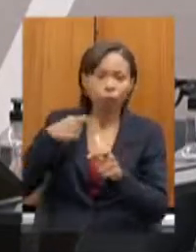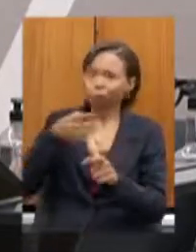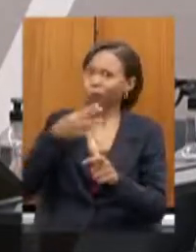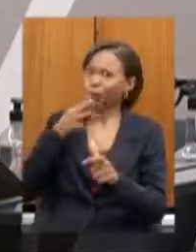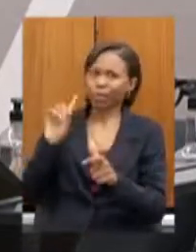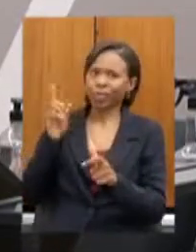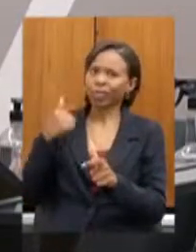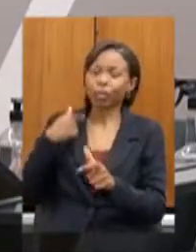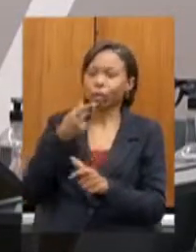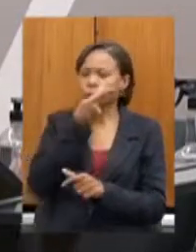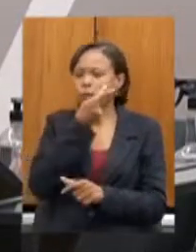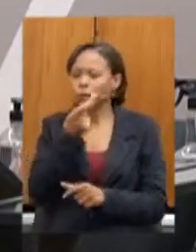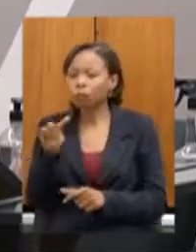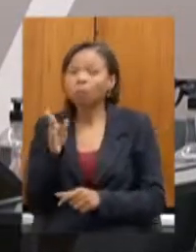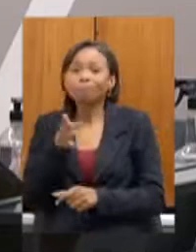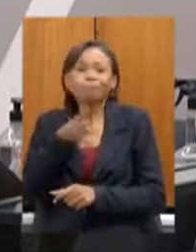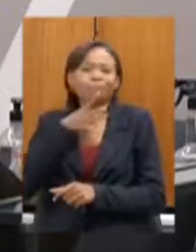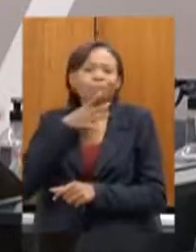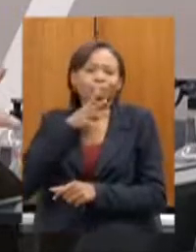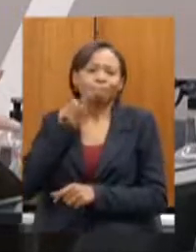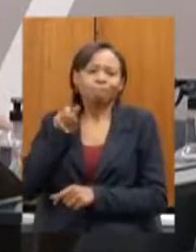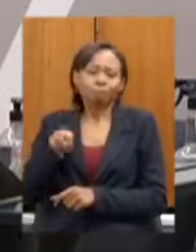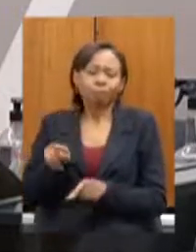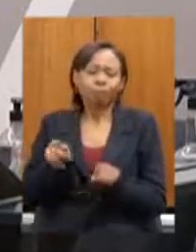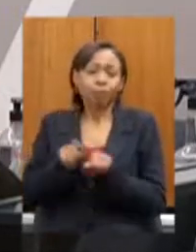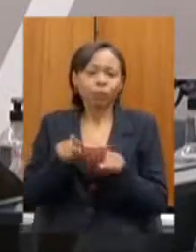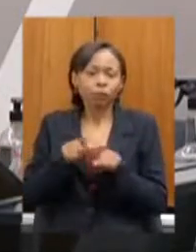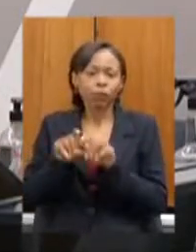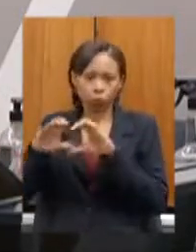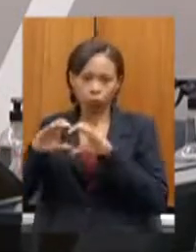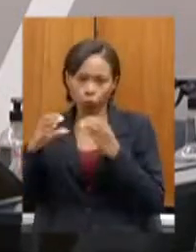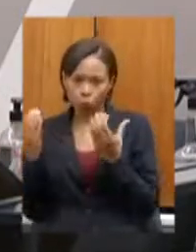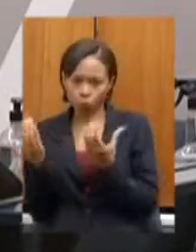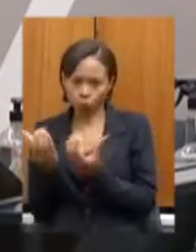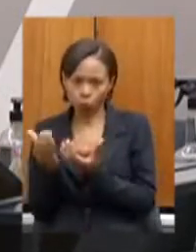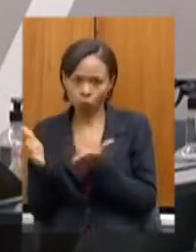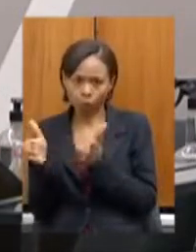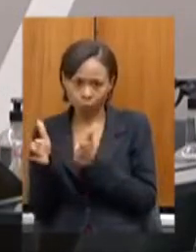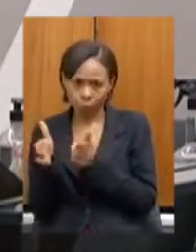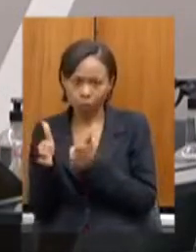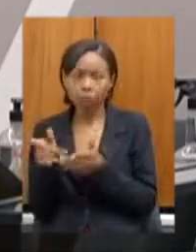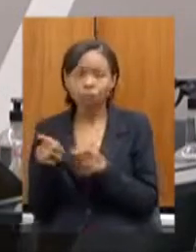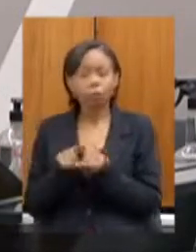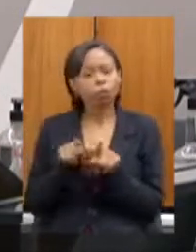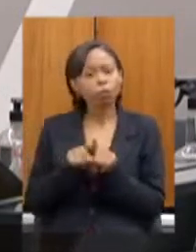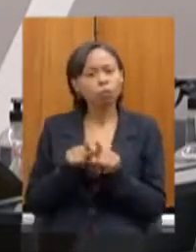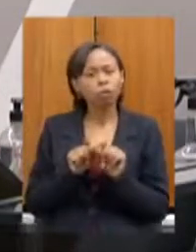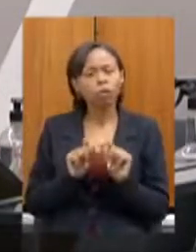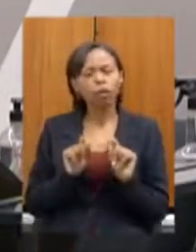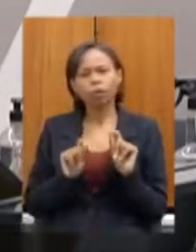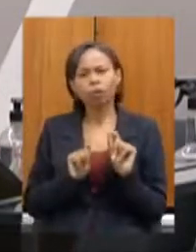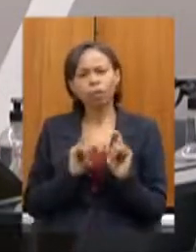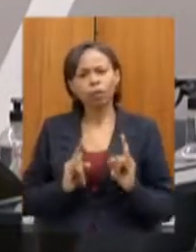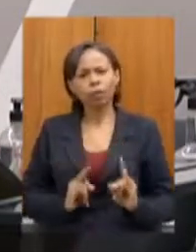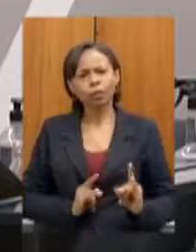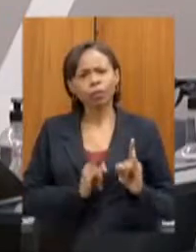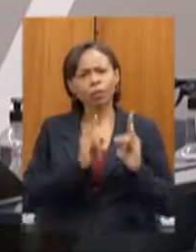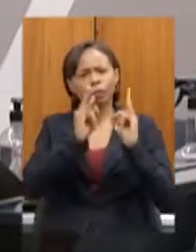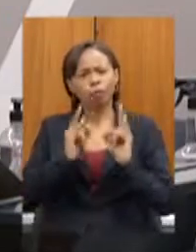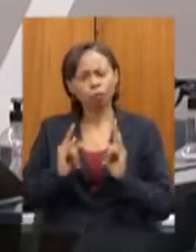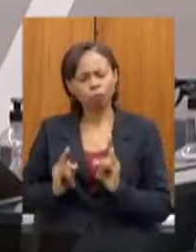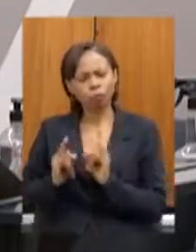a visita técnica que eu conheci e além do Mineirinho eu trago também a vossa excelência a questão do prédio das federações